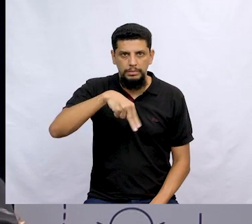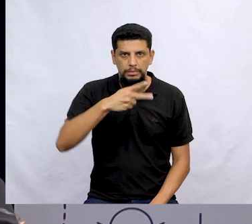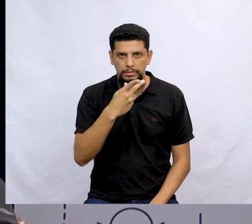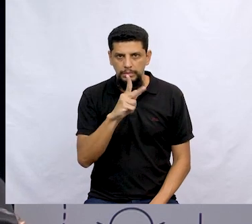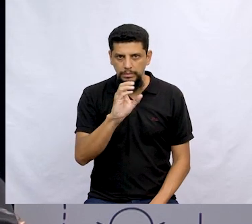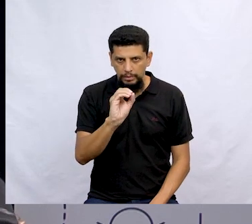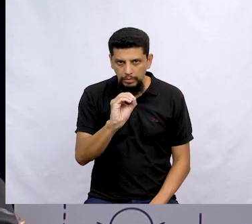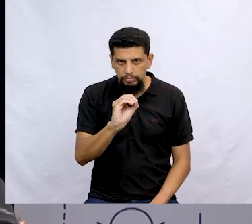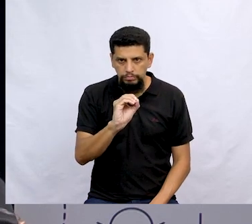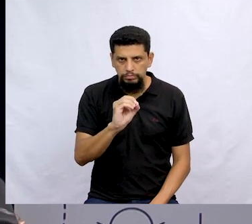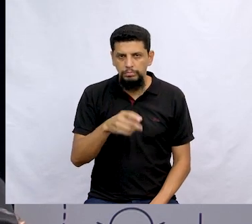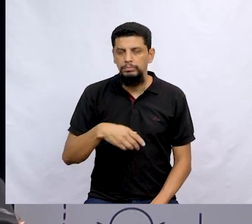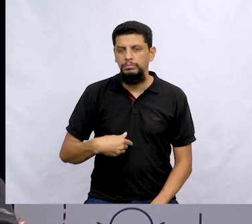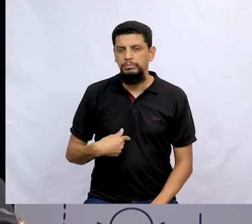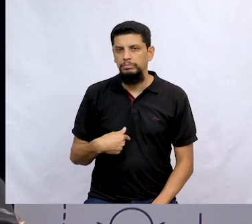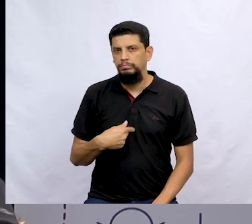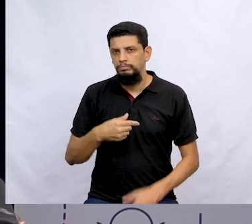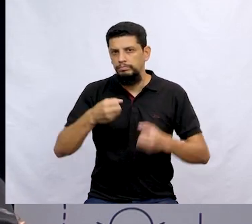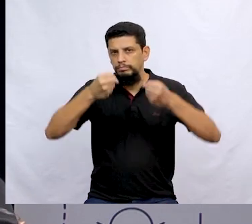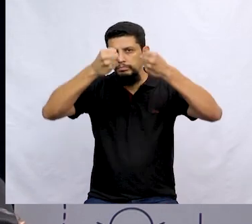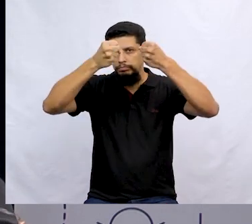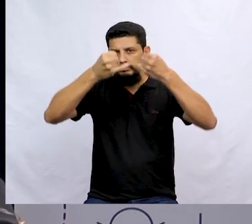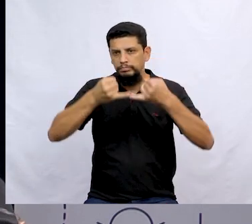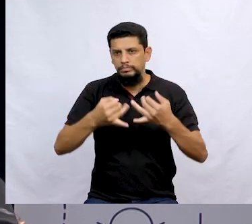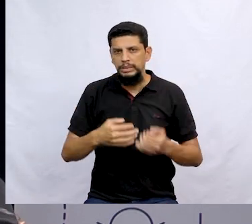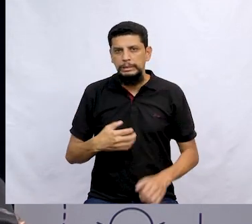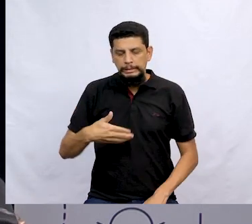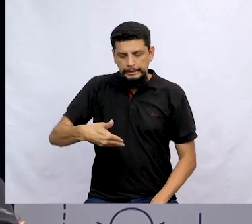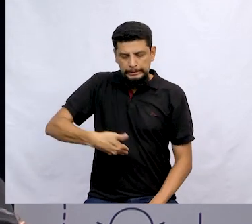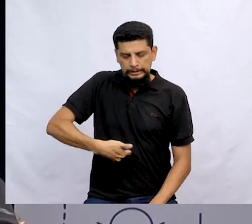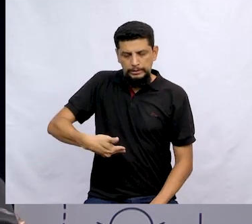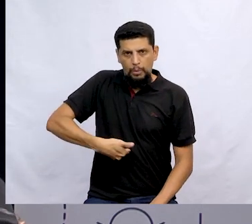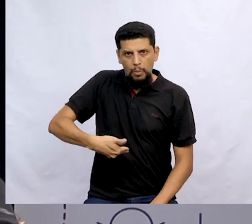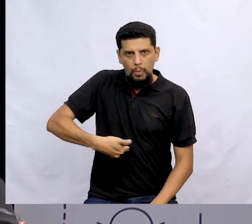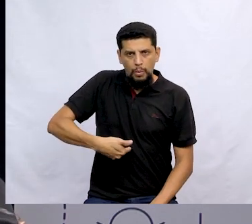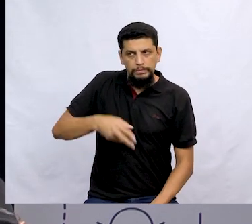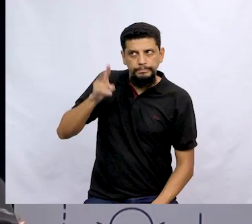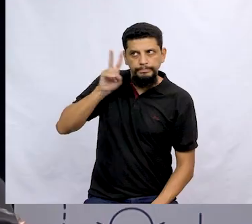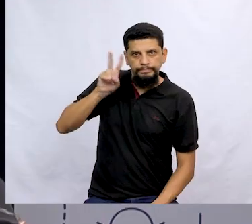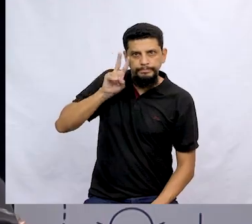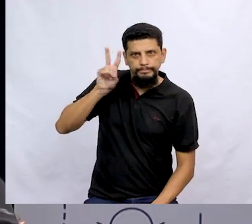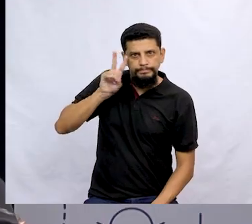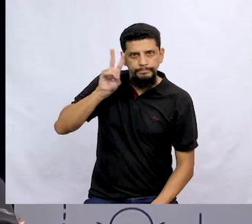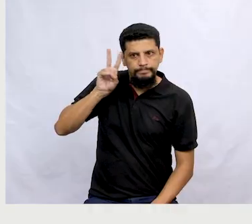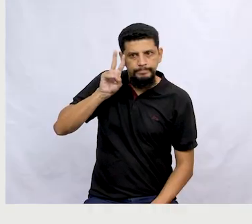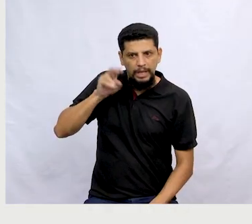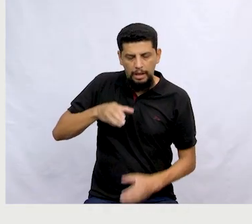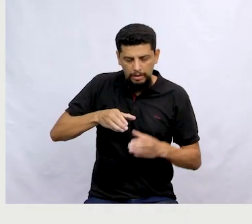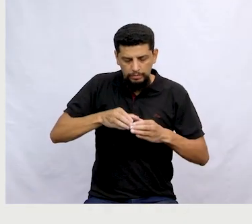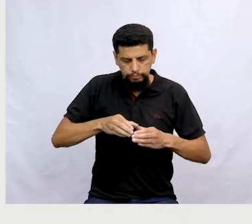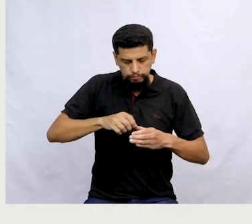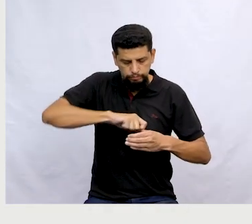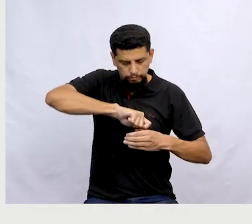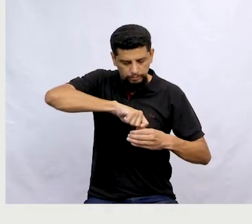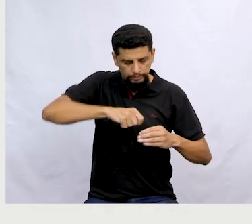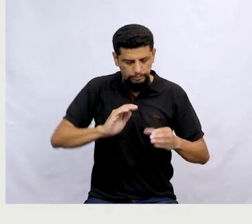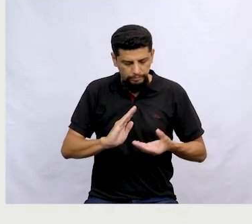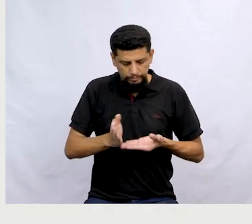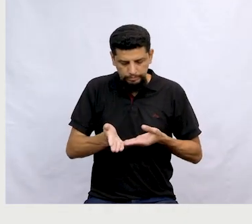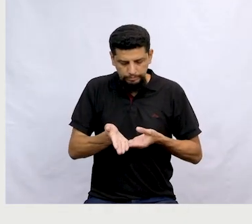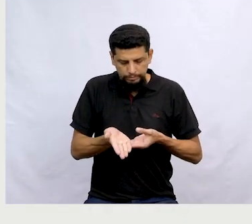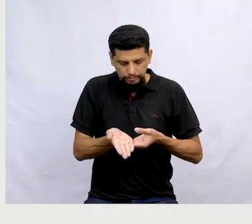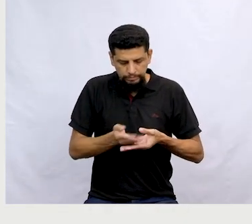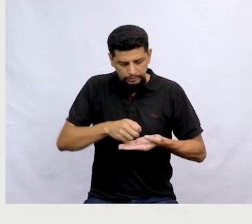cabeça, certo? Como eu falei para vocês, eu estou com um pouco de fome aqui. O primeiro que eu lembrei foi qual? O sonho da padaria lá. Quem